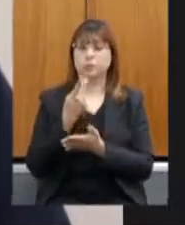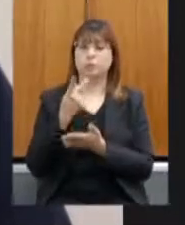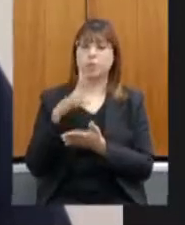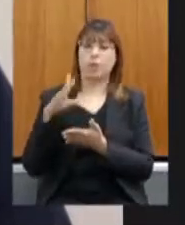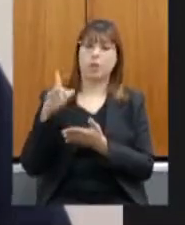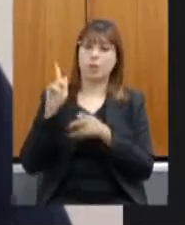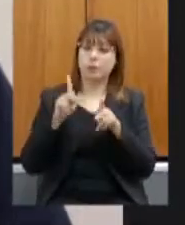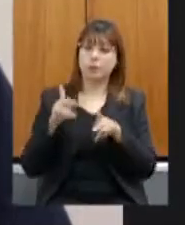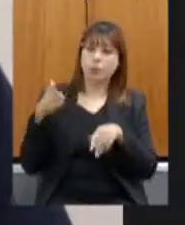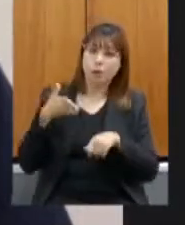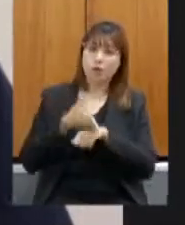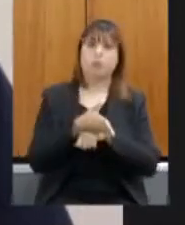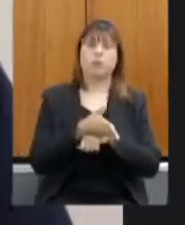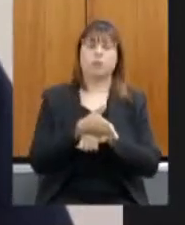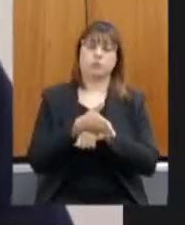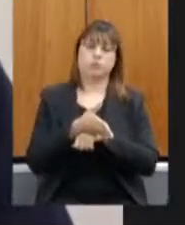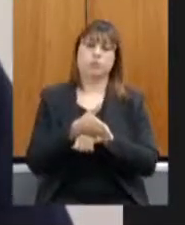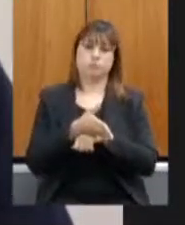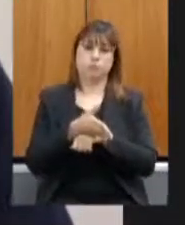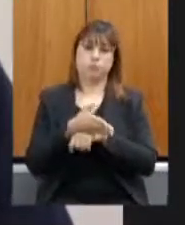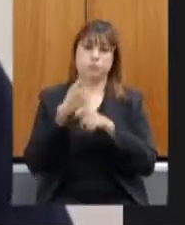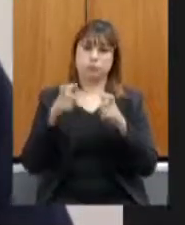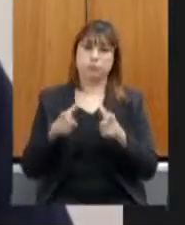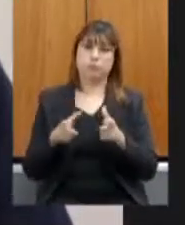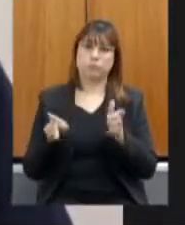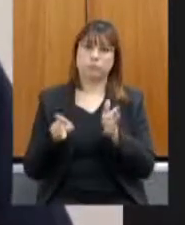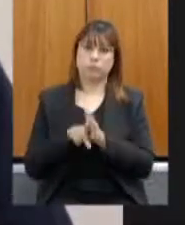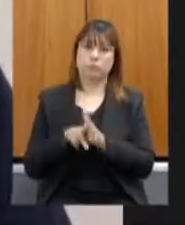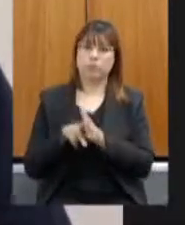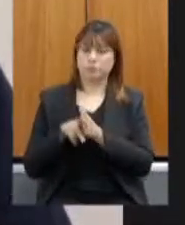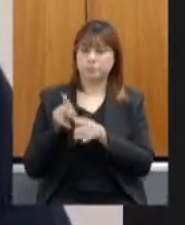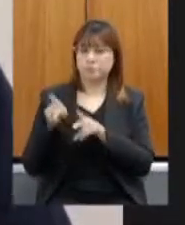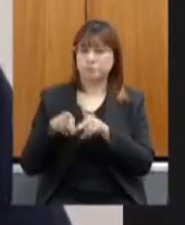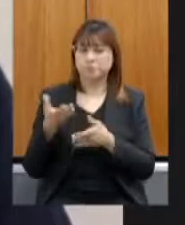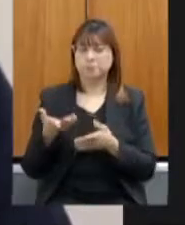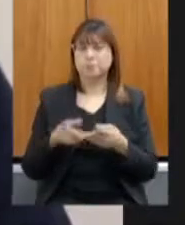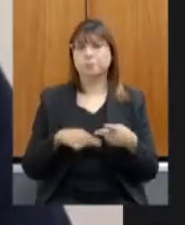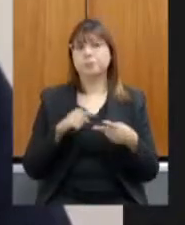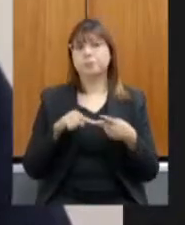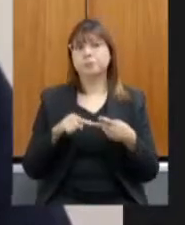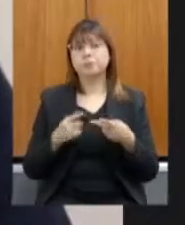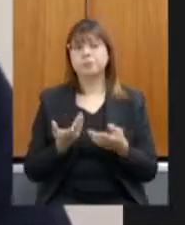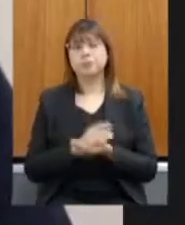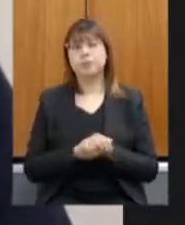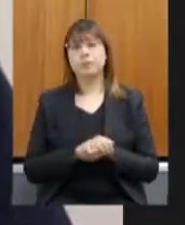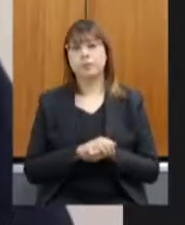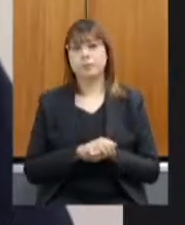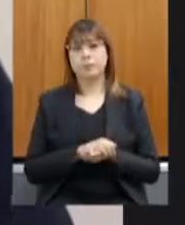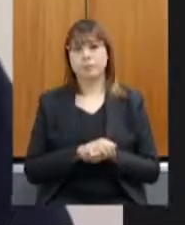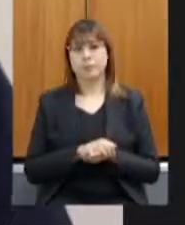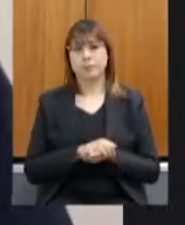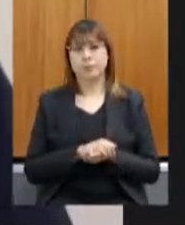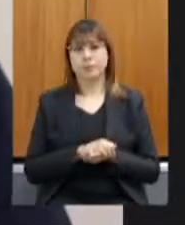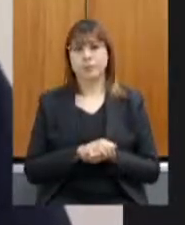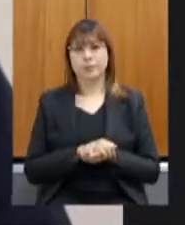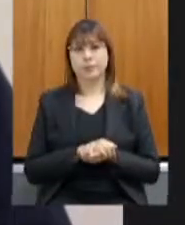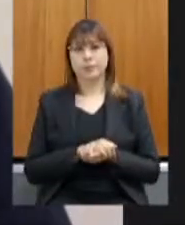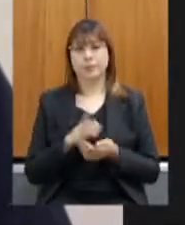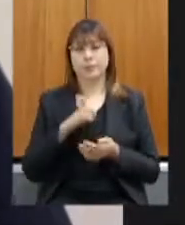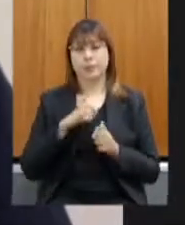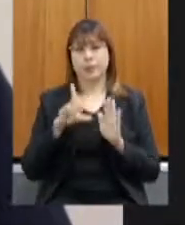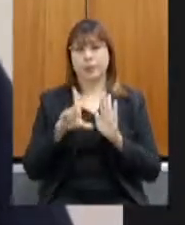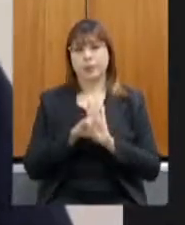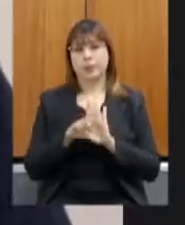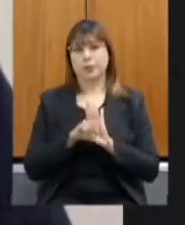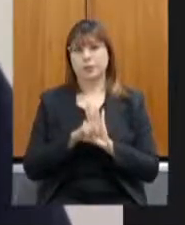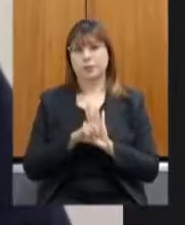E outra questão que eu queria trazer são a produção de que em 2018 passou uma lei falando que